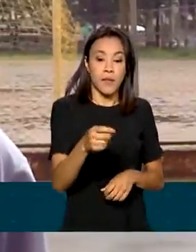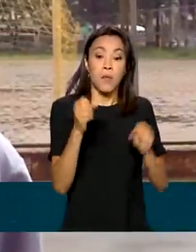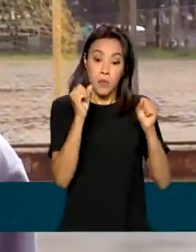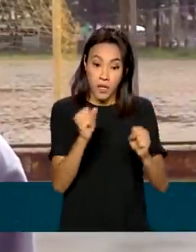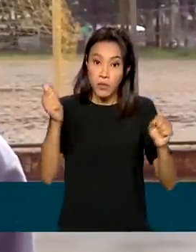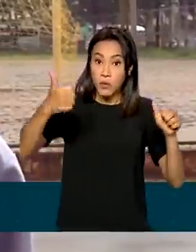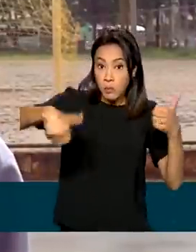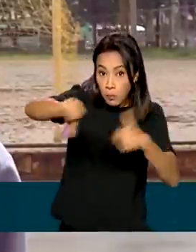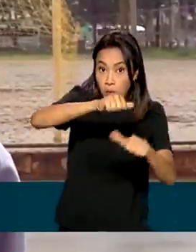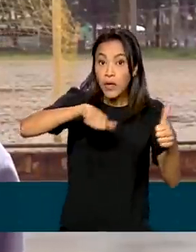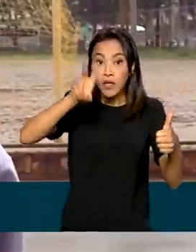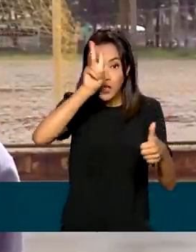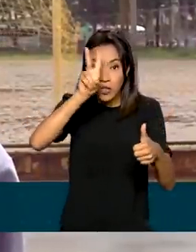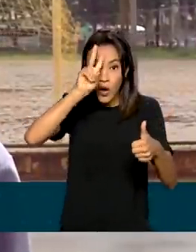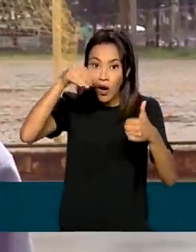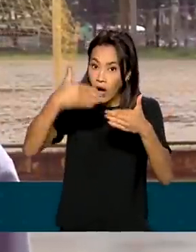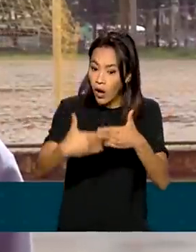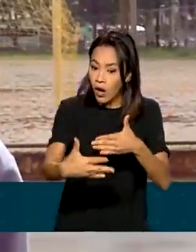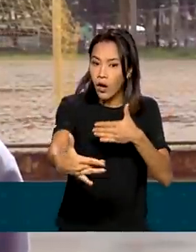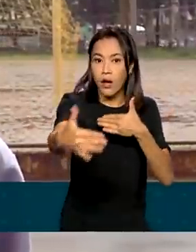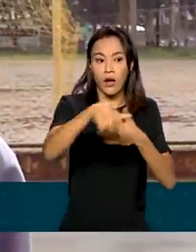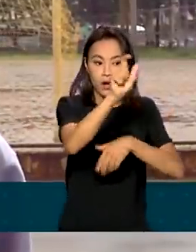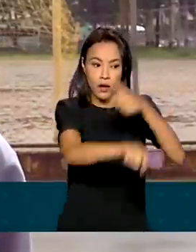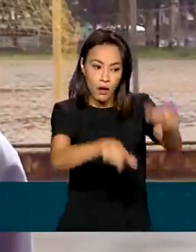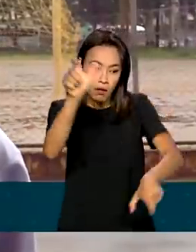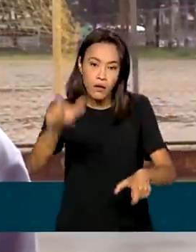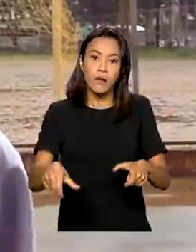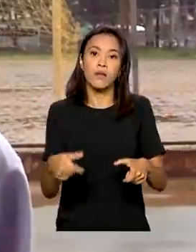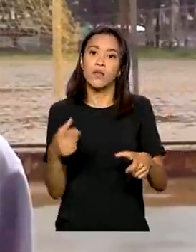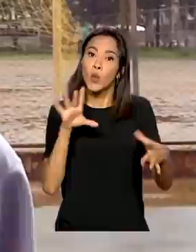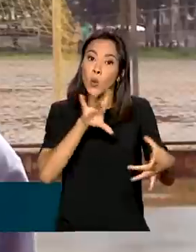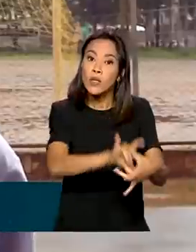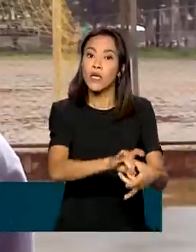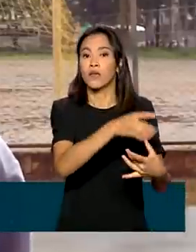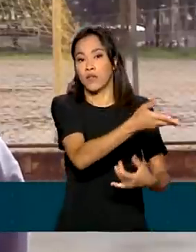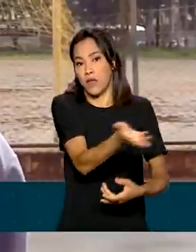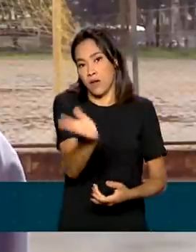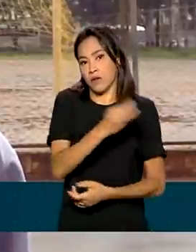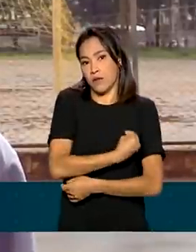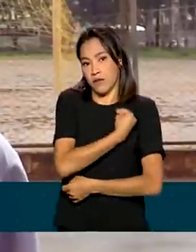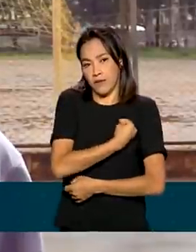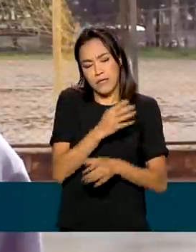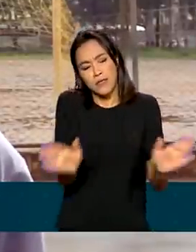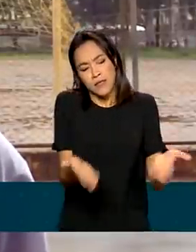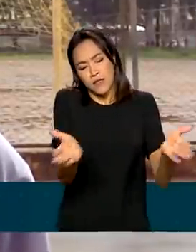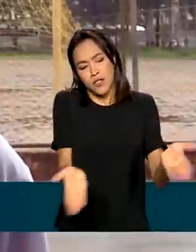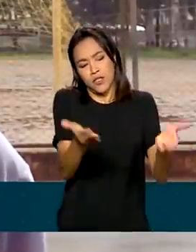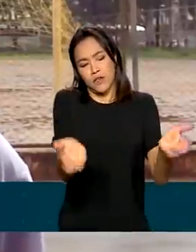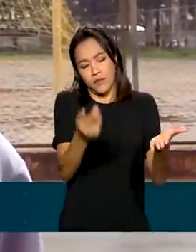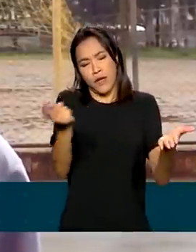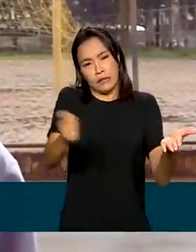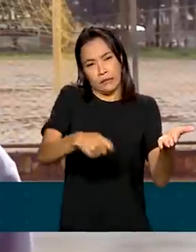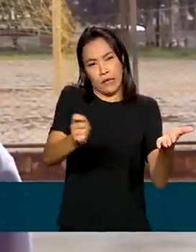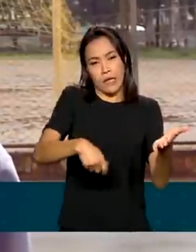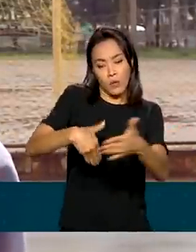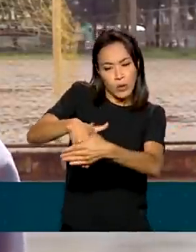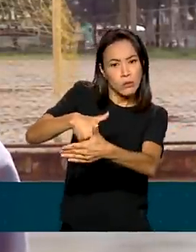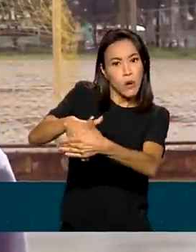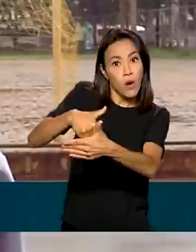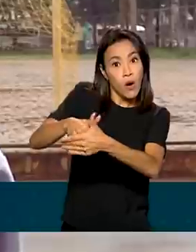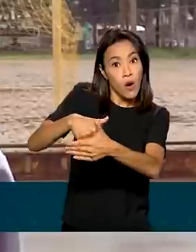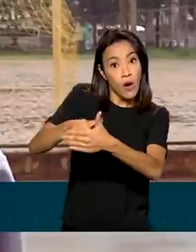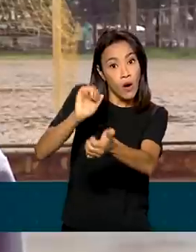de vida dos alunos, mudar a realidade em que eles vivem, incentivar eles e mostrar que, através do esporte,